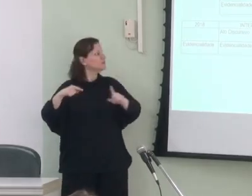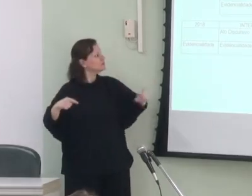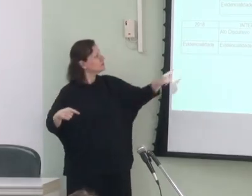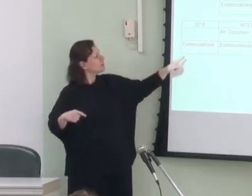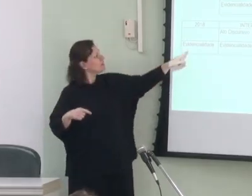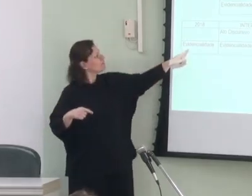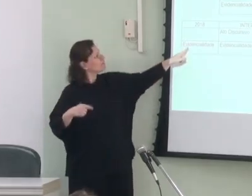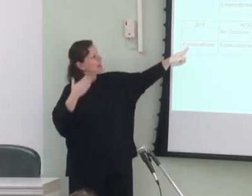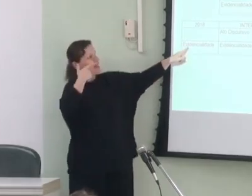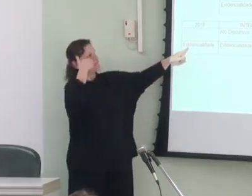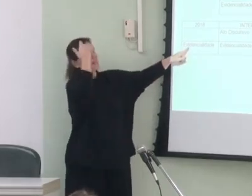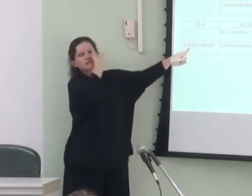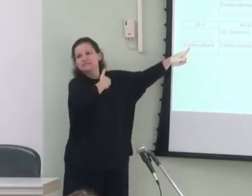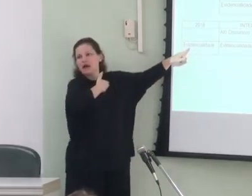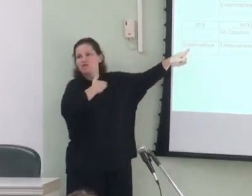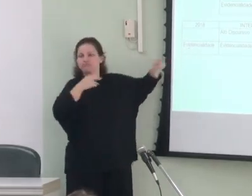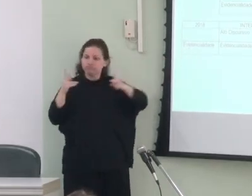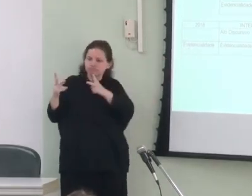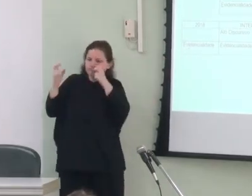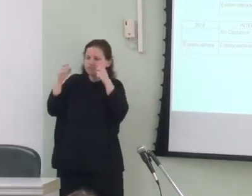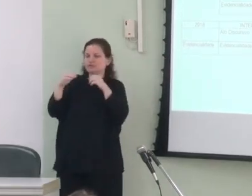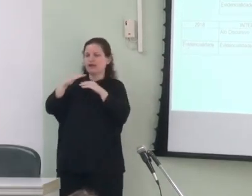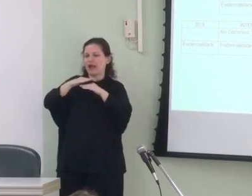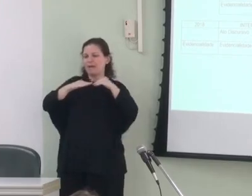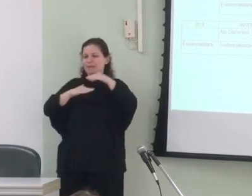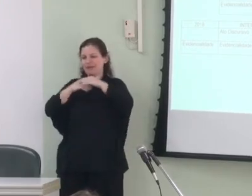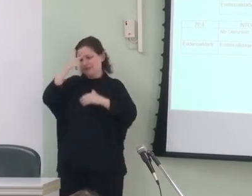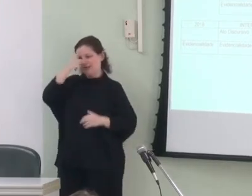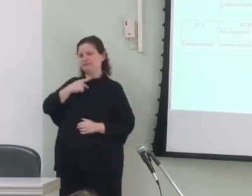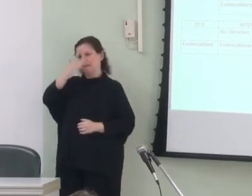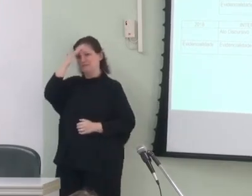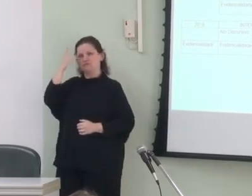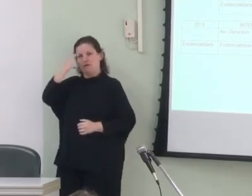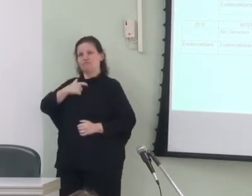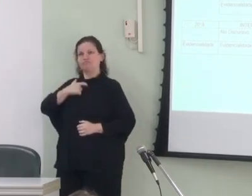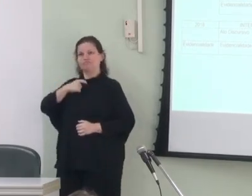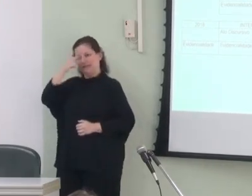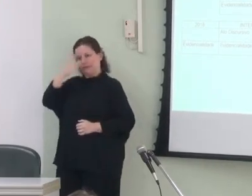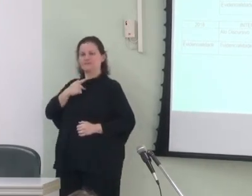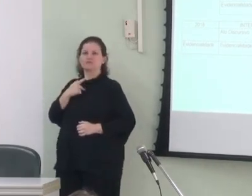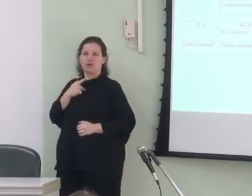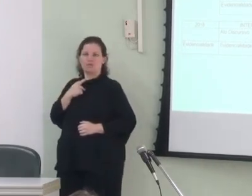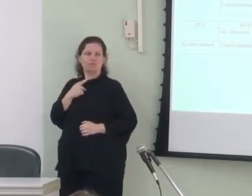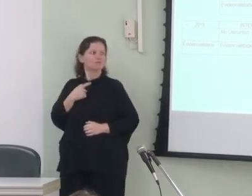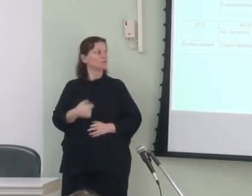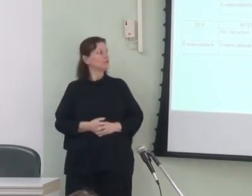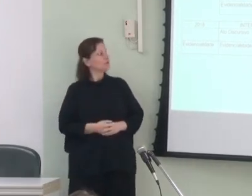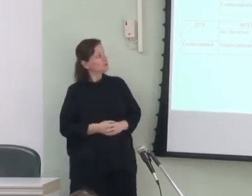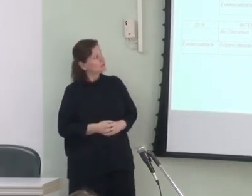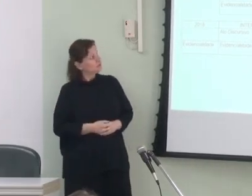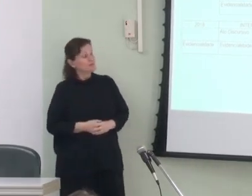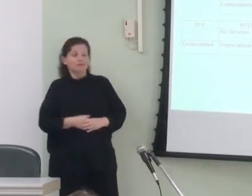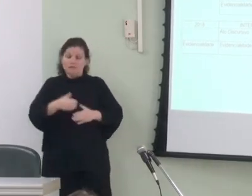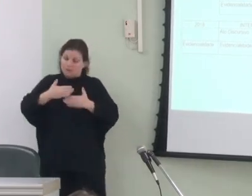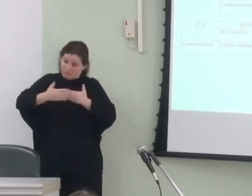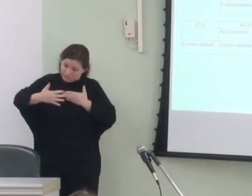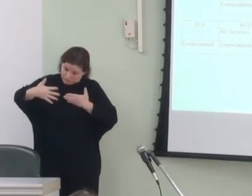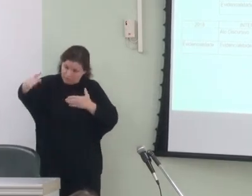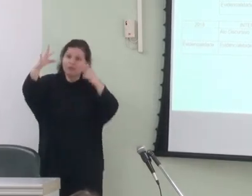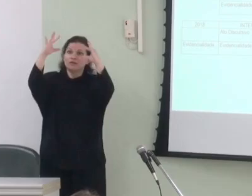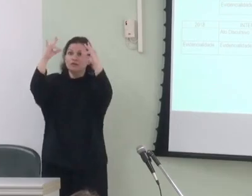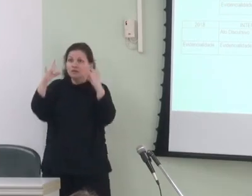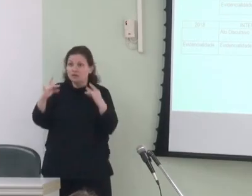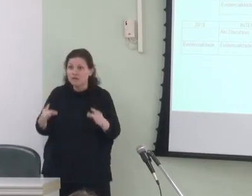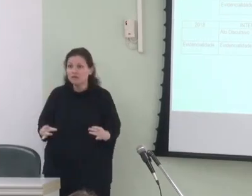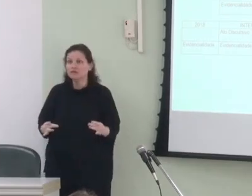evidencial identificado na camada interpessoal bom essa evolução na descrição no